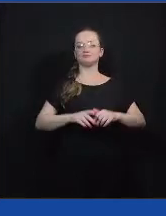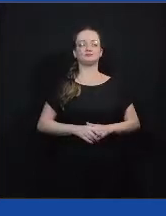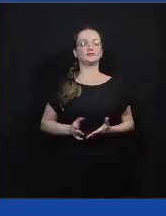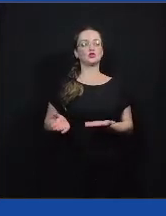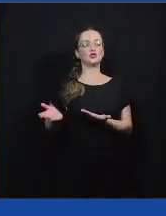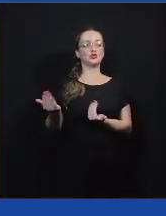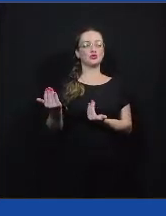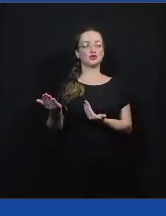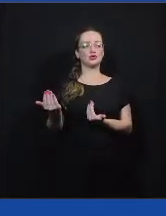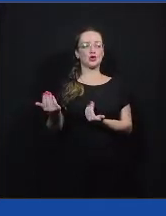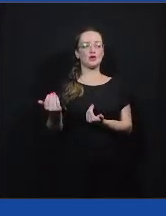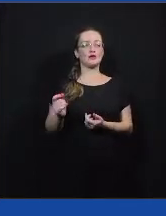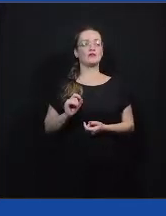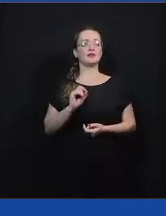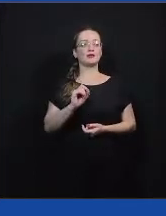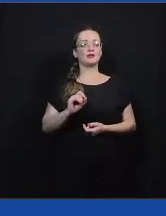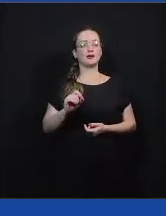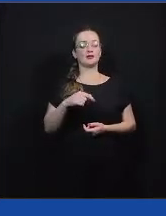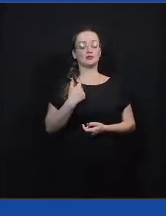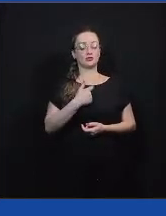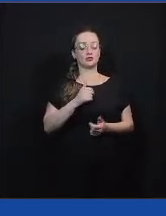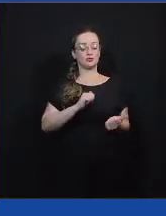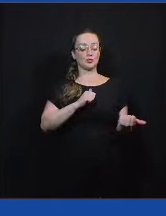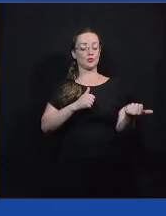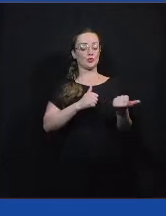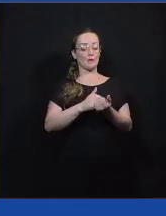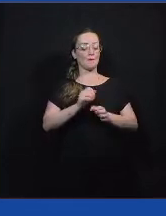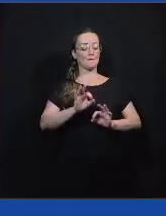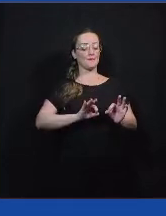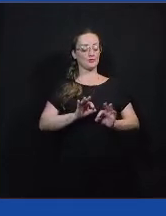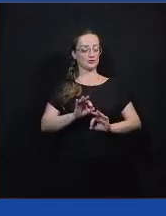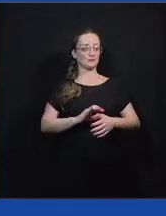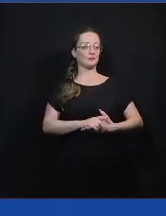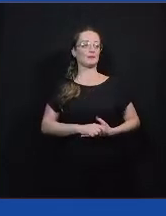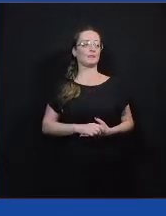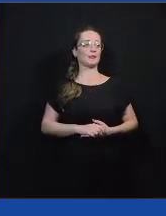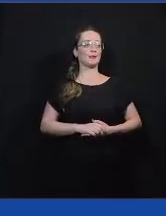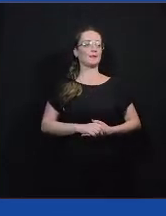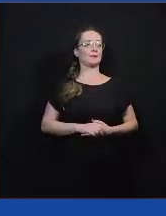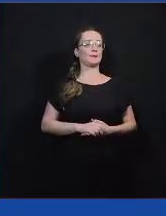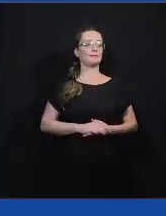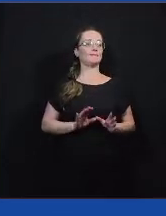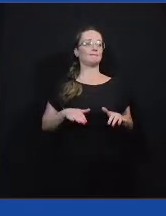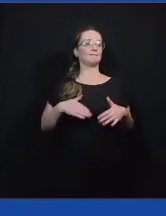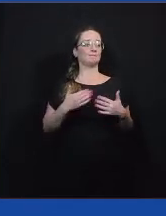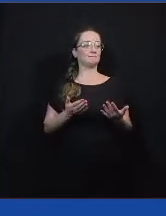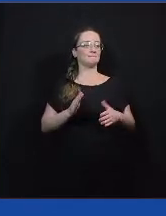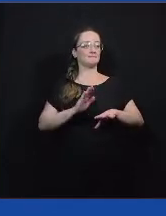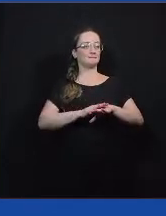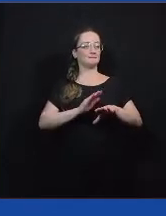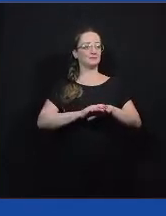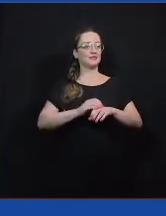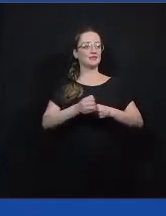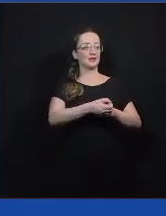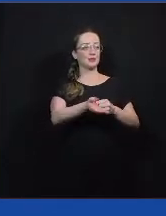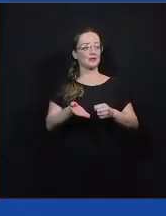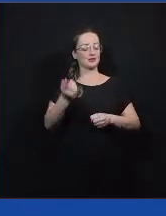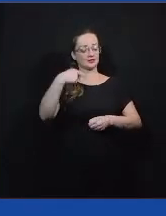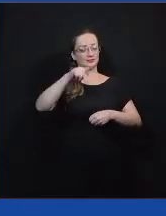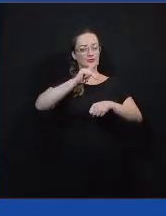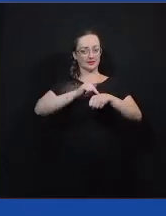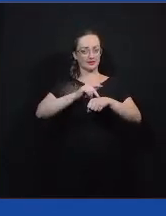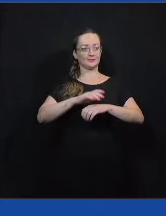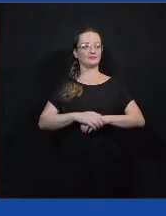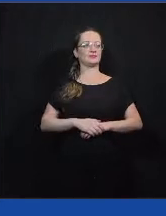que... Tanto que a gente trocou no projeto, mas como em todo, né? Para fortalecimento da democracia no país. Aí mais uma pessoa